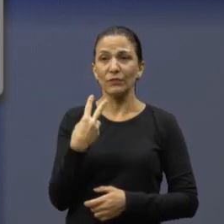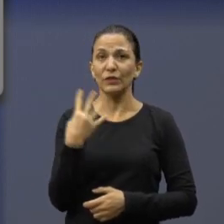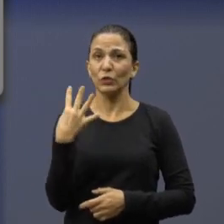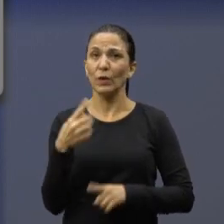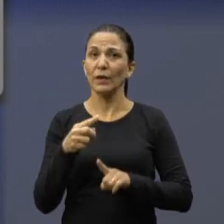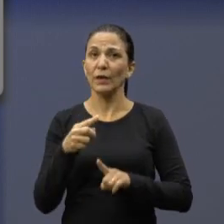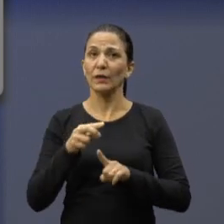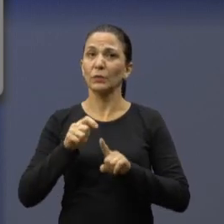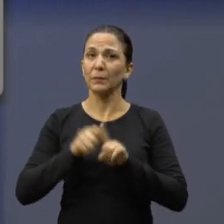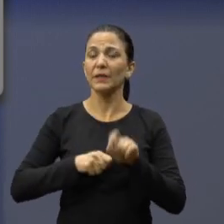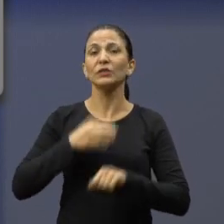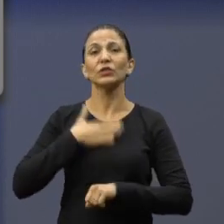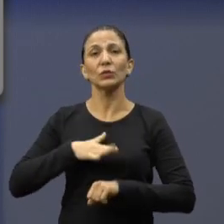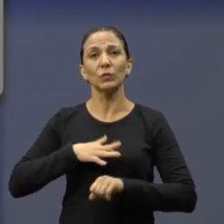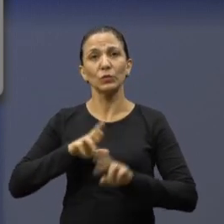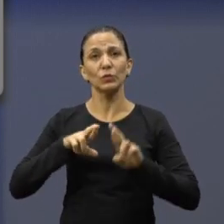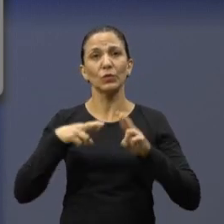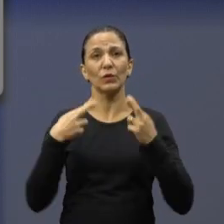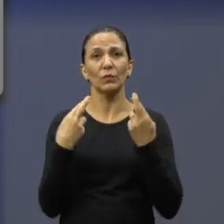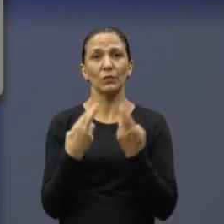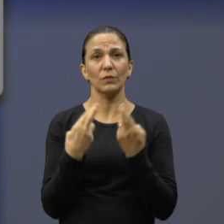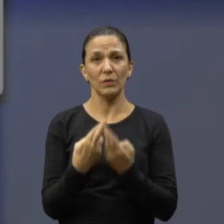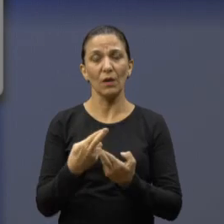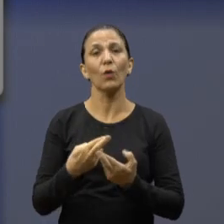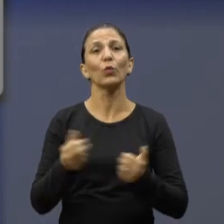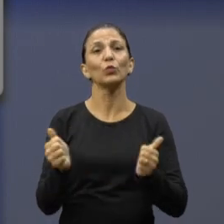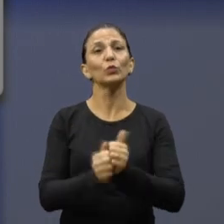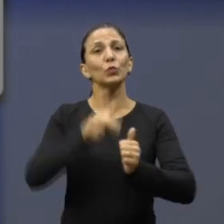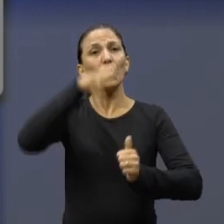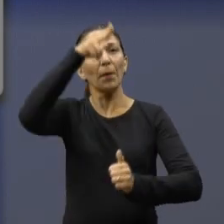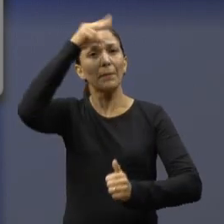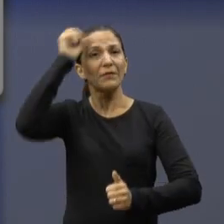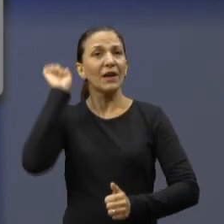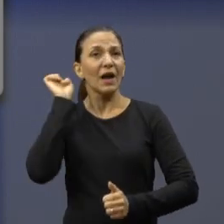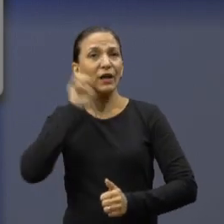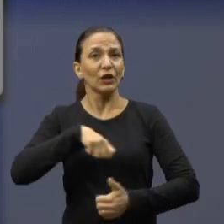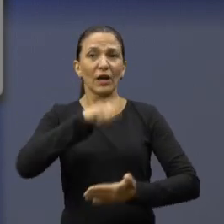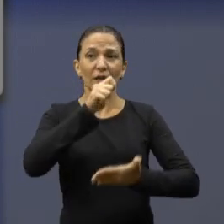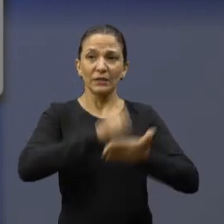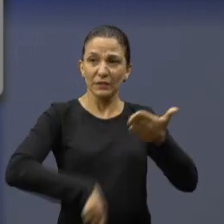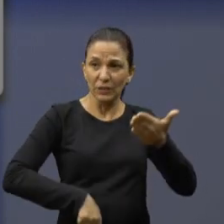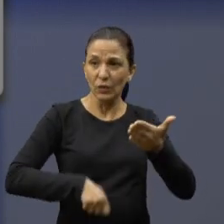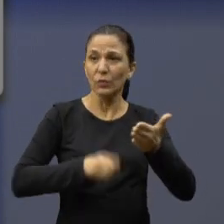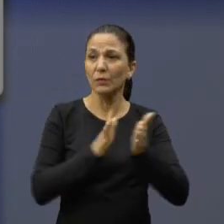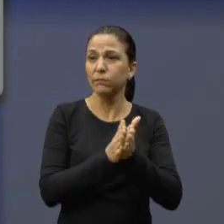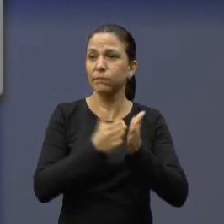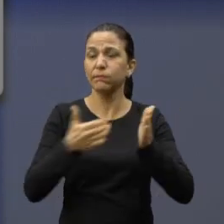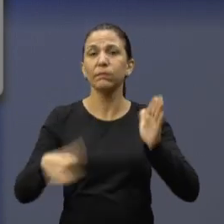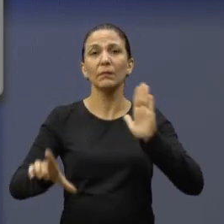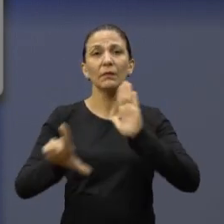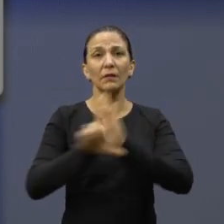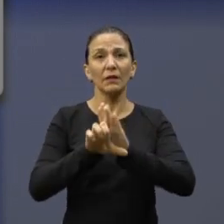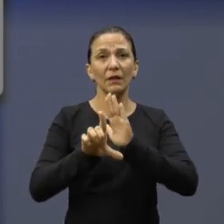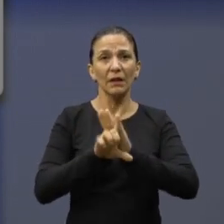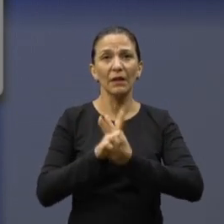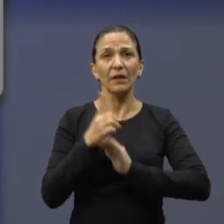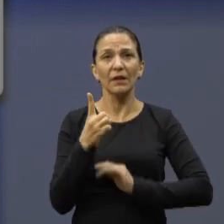sala de reuniões da Prefeitura, o prefeito municipal Edinho Silva assinou a promulgação da Lei nº